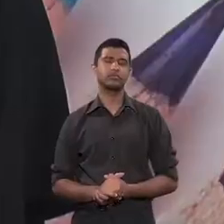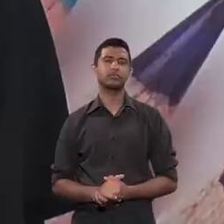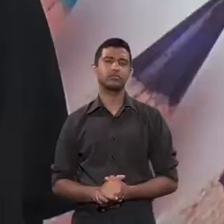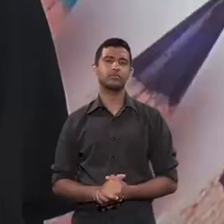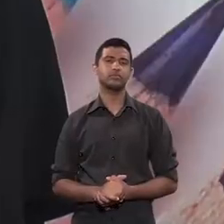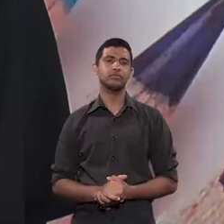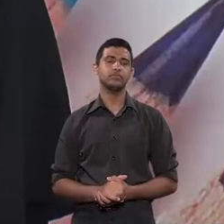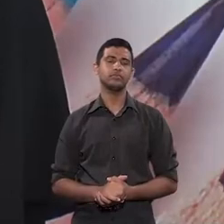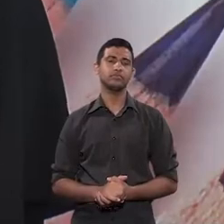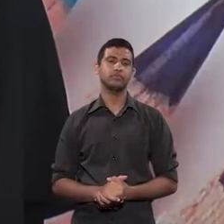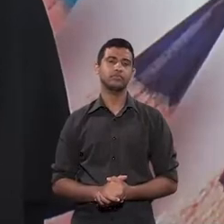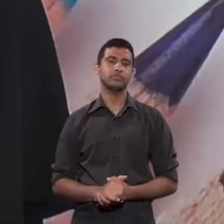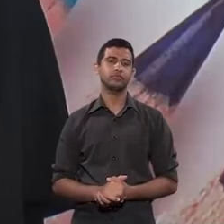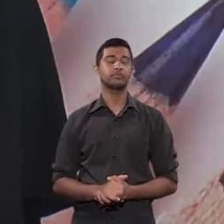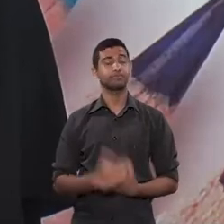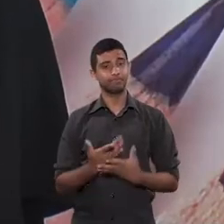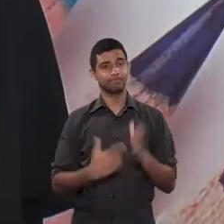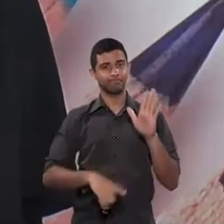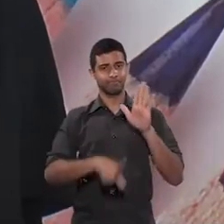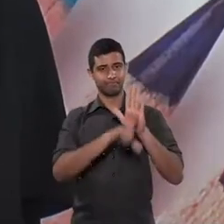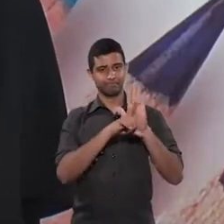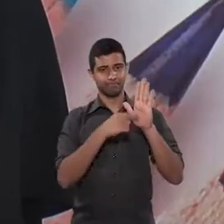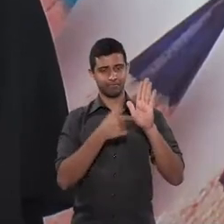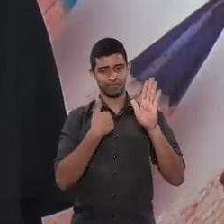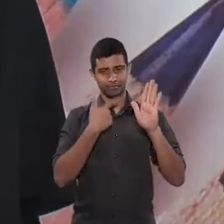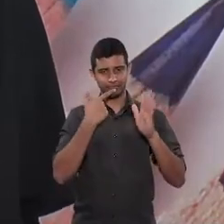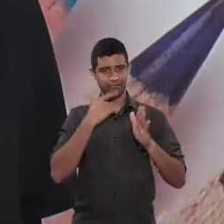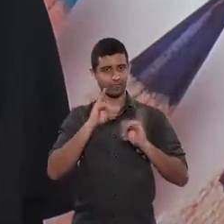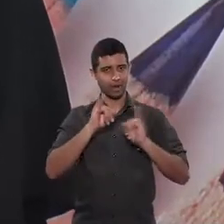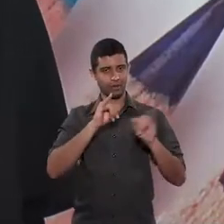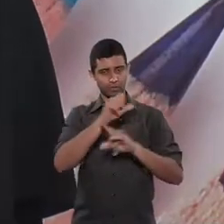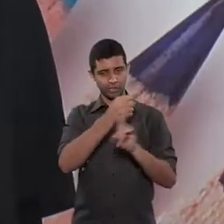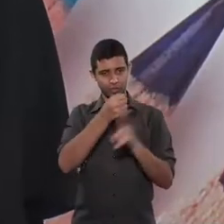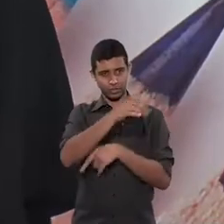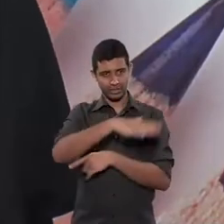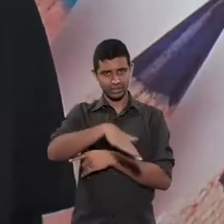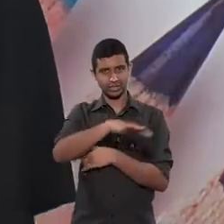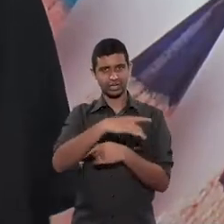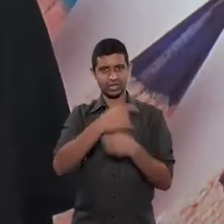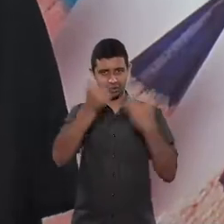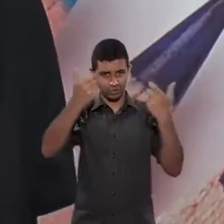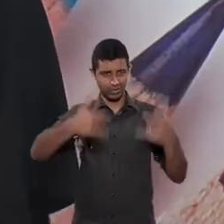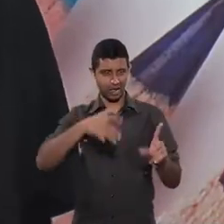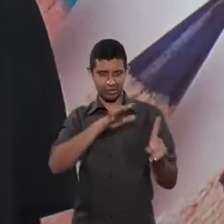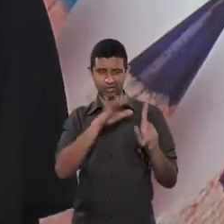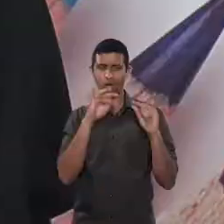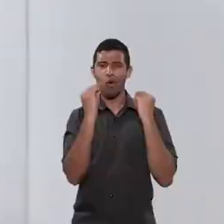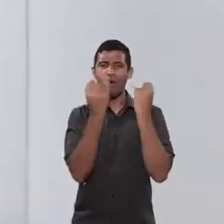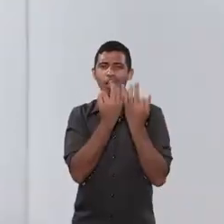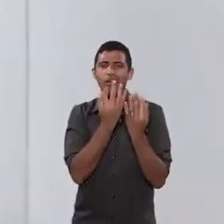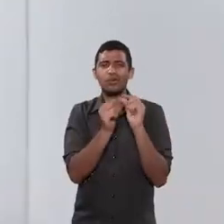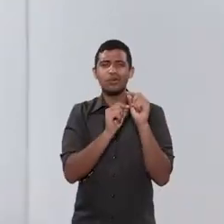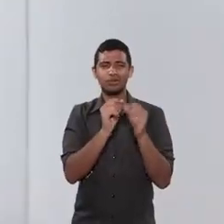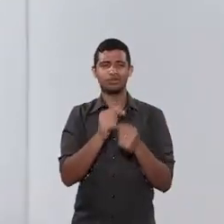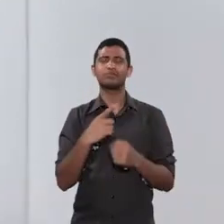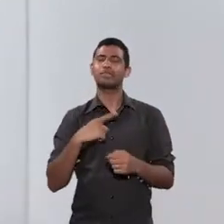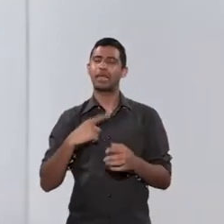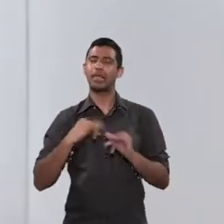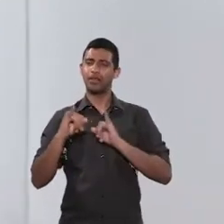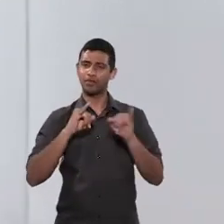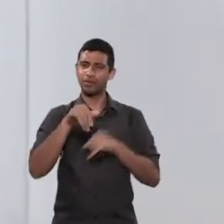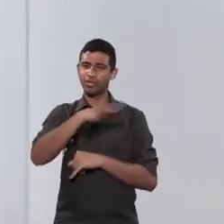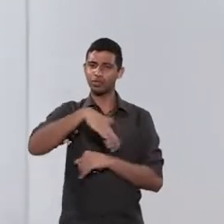estabelece. Ela tem um informação em sociedade a respeito do que é alienação parental. Tinha que ter informação